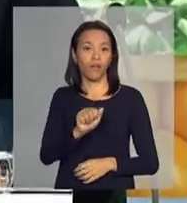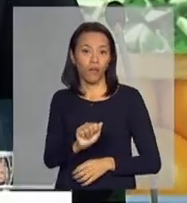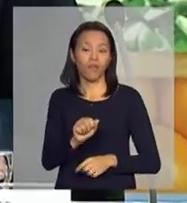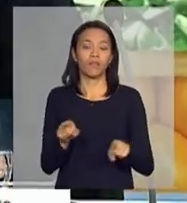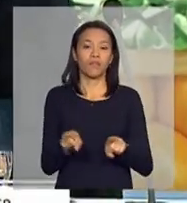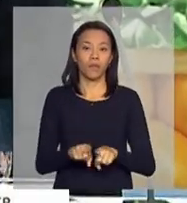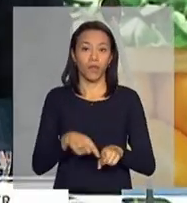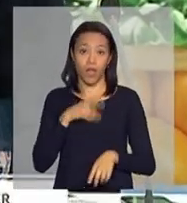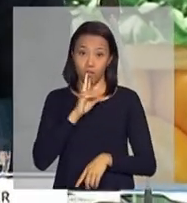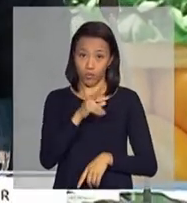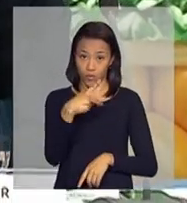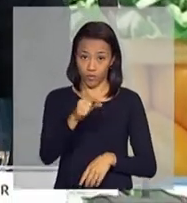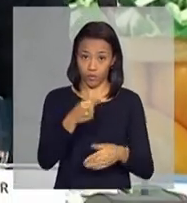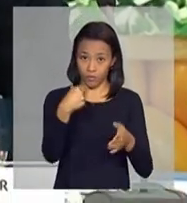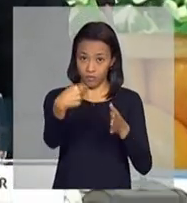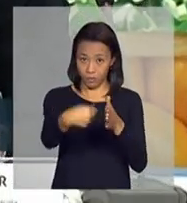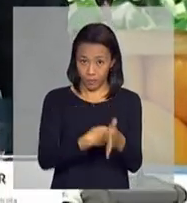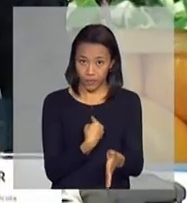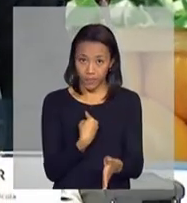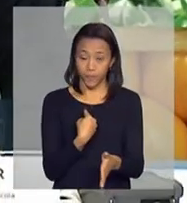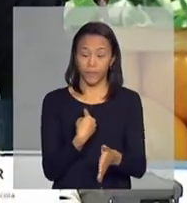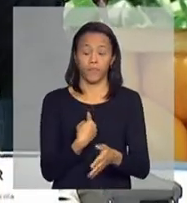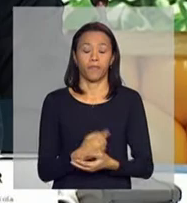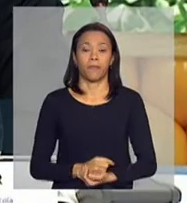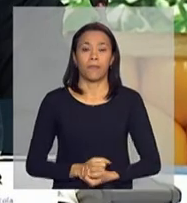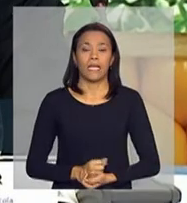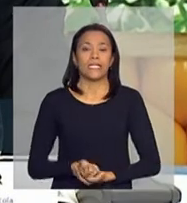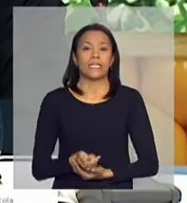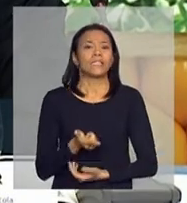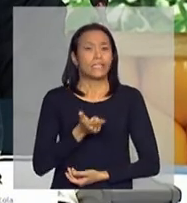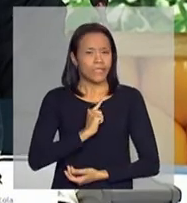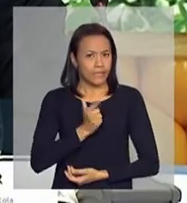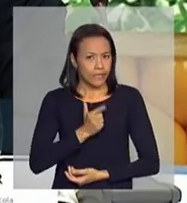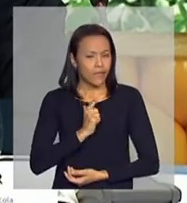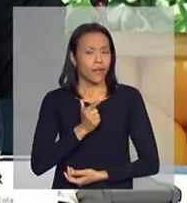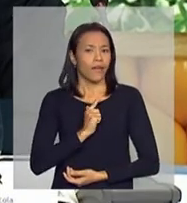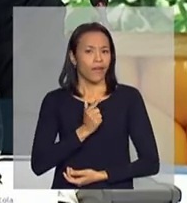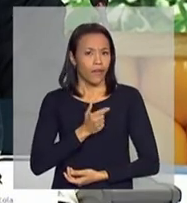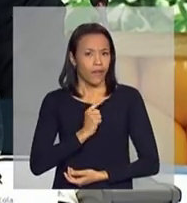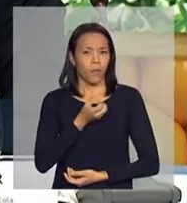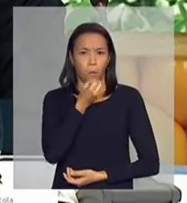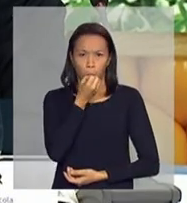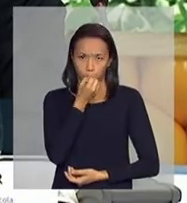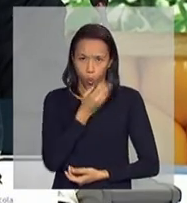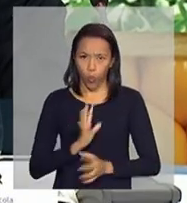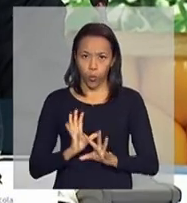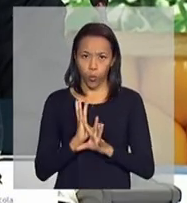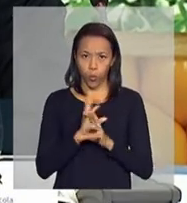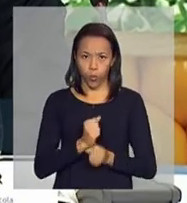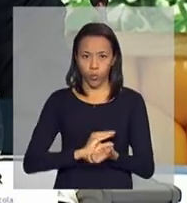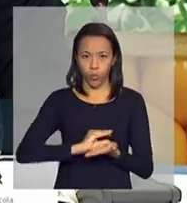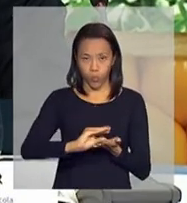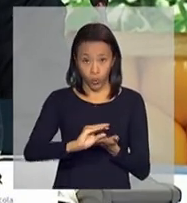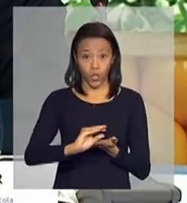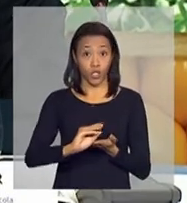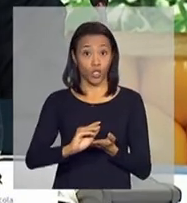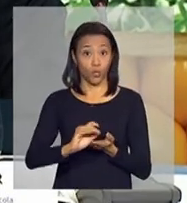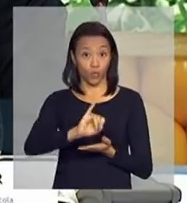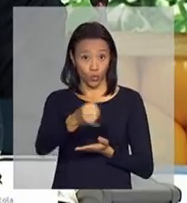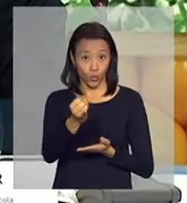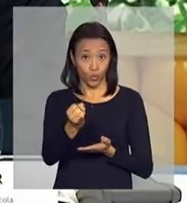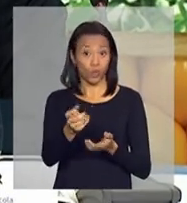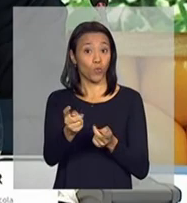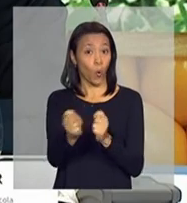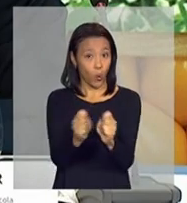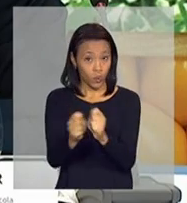E, respondendo, Tarso, existe uma boa parte dos recursos que são juros controlados, e uma boa parte de